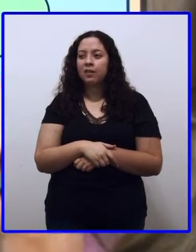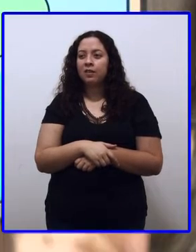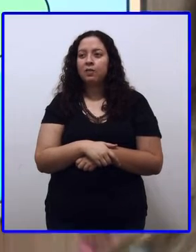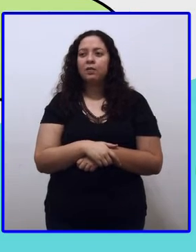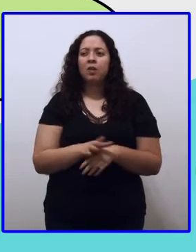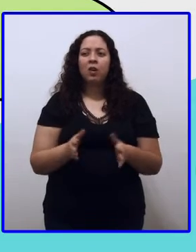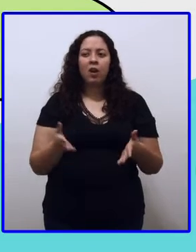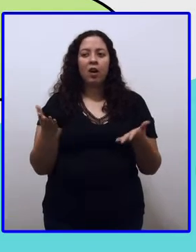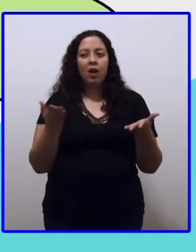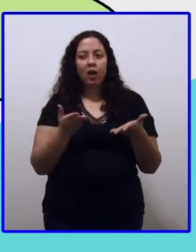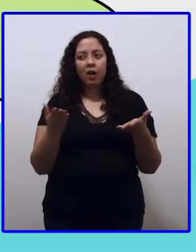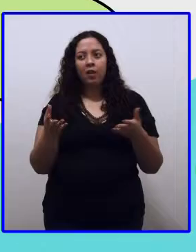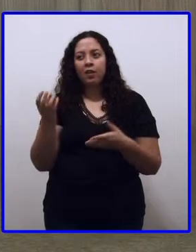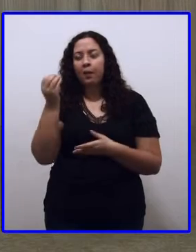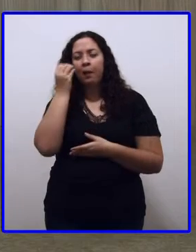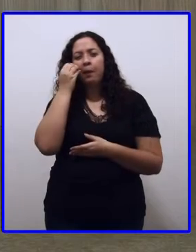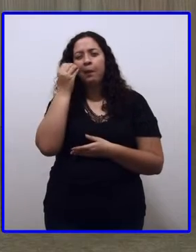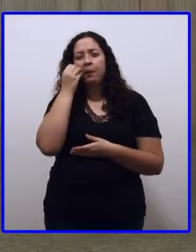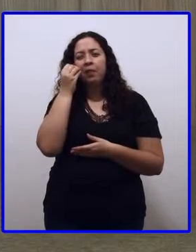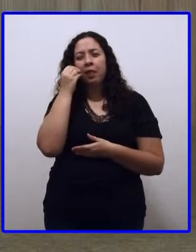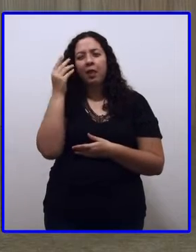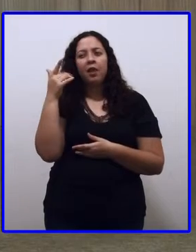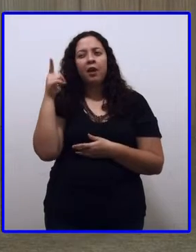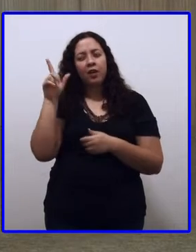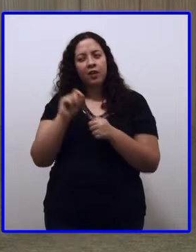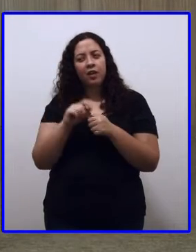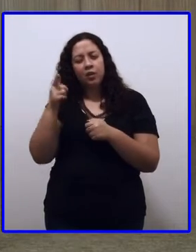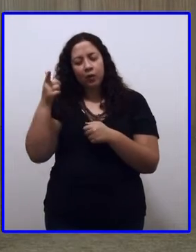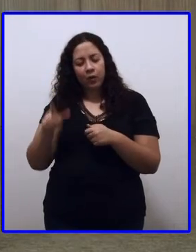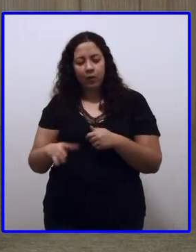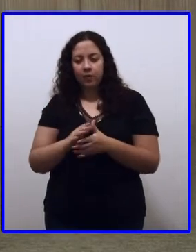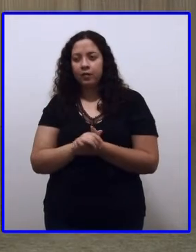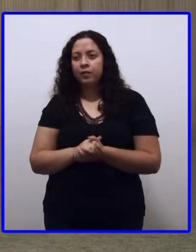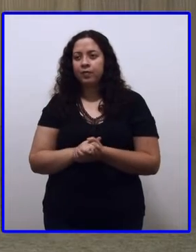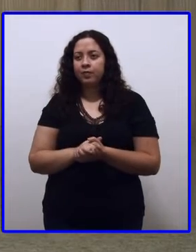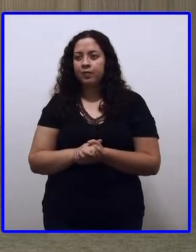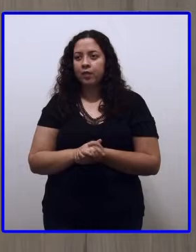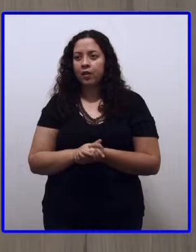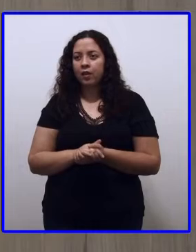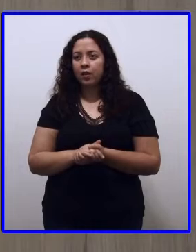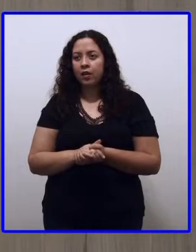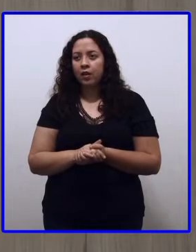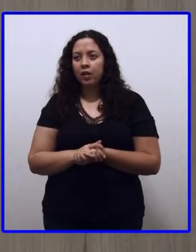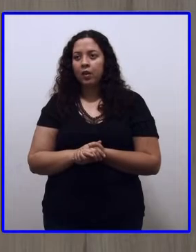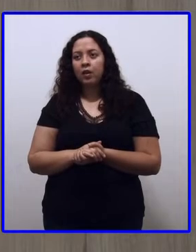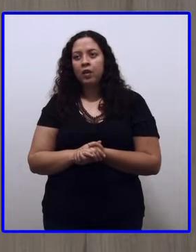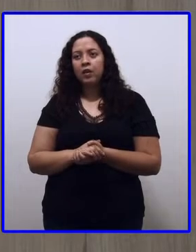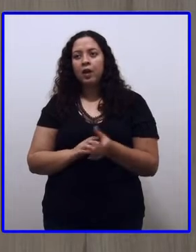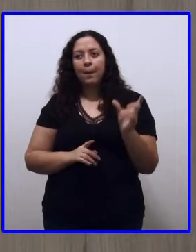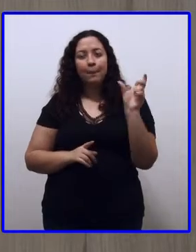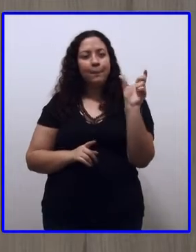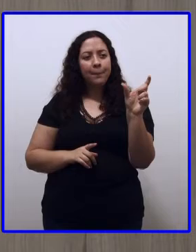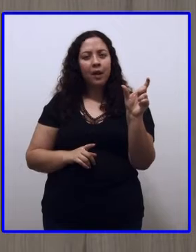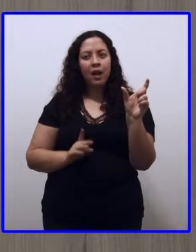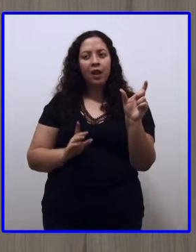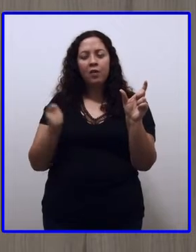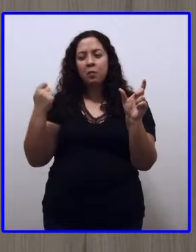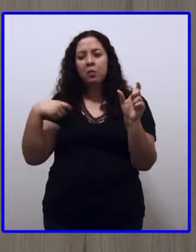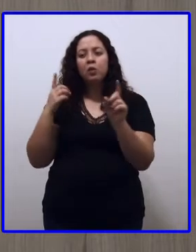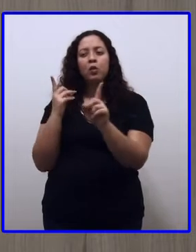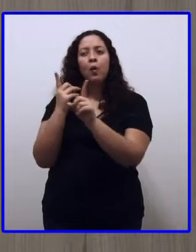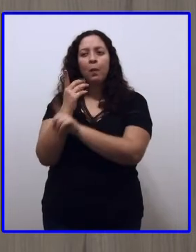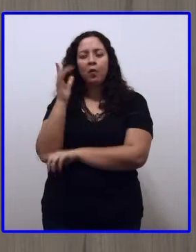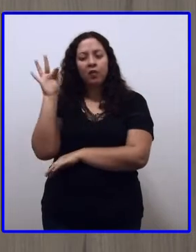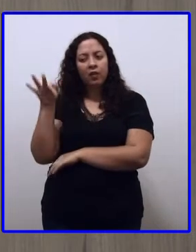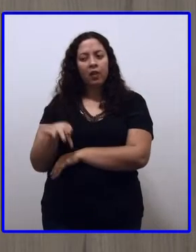que você quer? Qual cartinha que você quer? Ajuda aí. Vamos ver se eu consegui, por telepatia. Vamos lá, Prô Camila. Escutei, eu escutei. Vai. Nessa aqui de